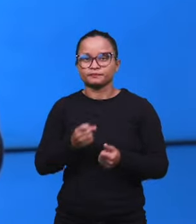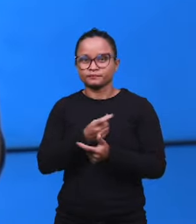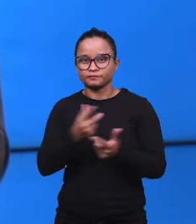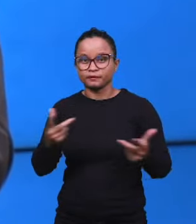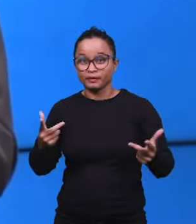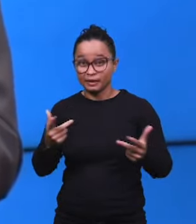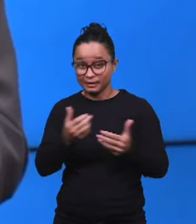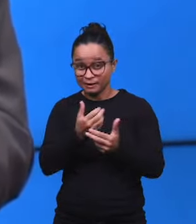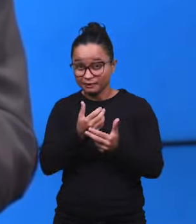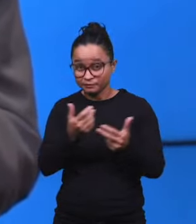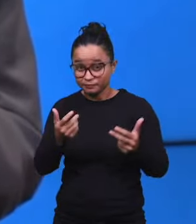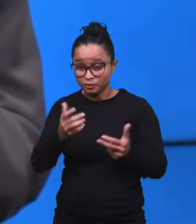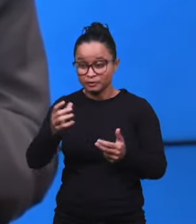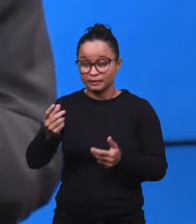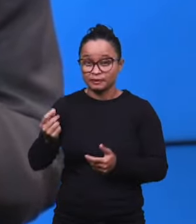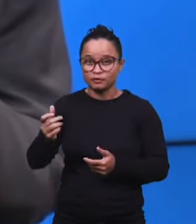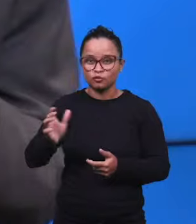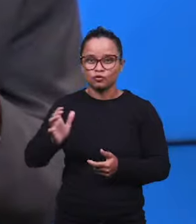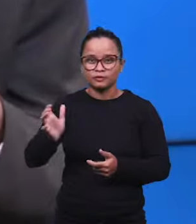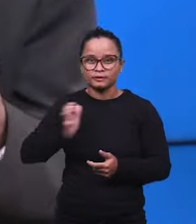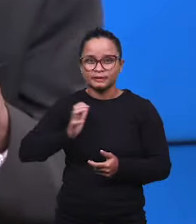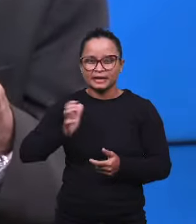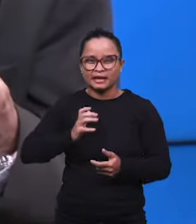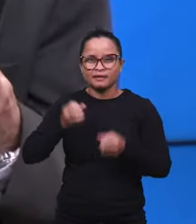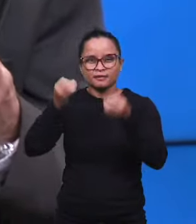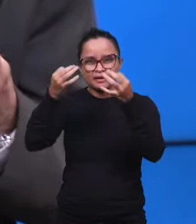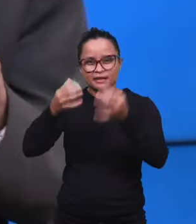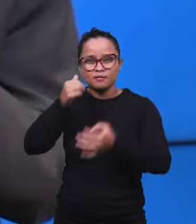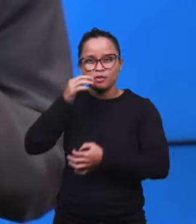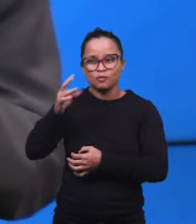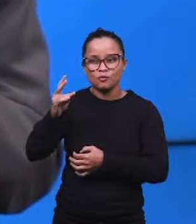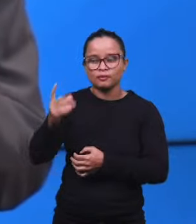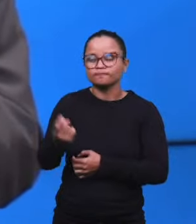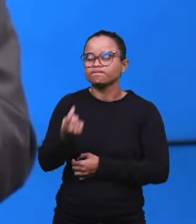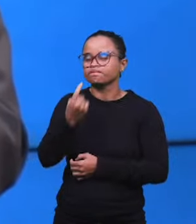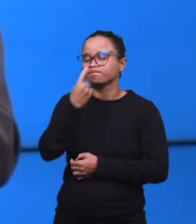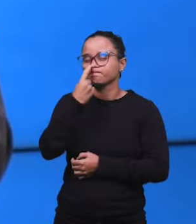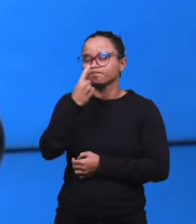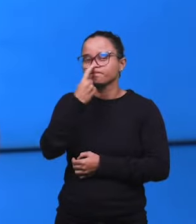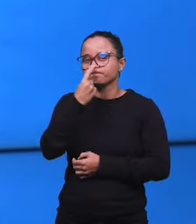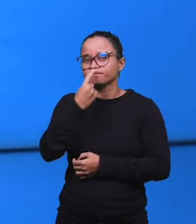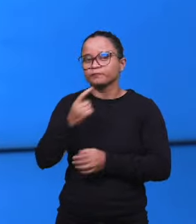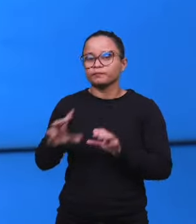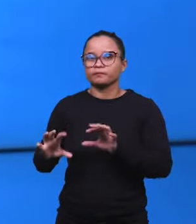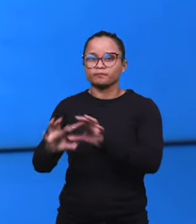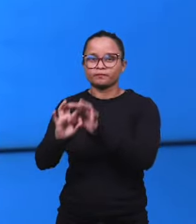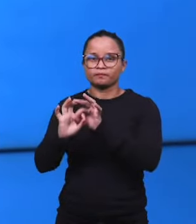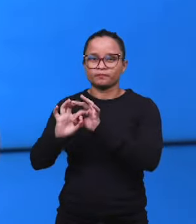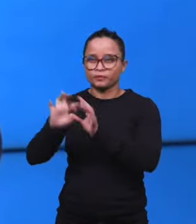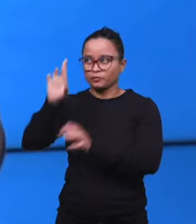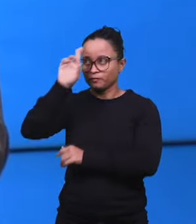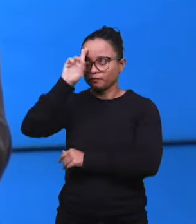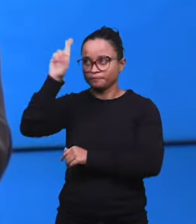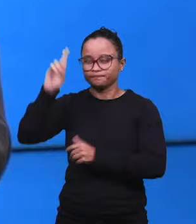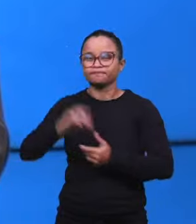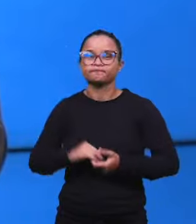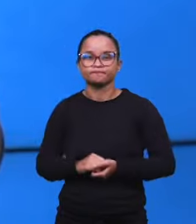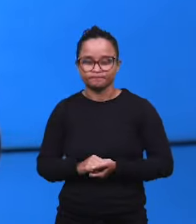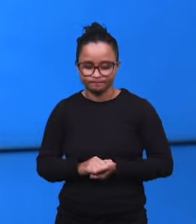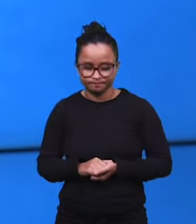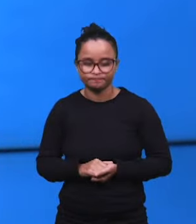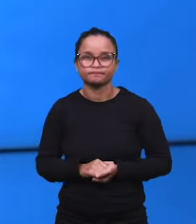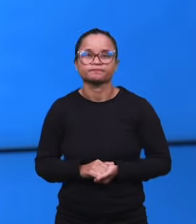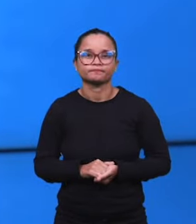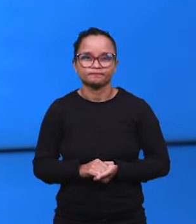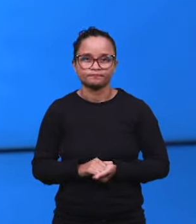riquezas descritas pela noiva e a igreja fiel estão na intimidade da comunhão com o Senhor,